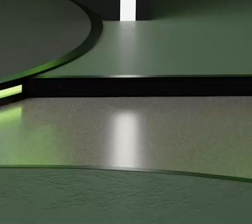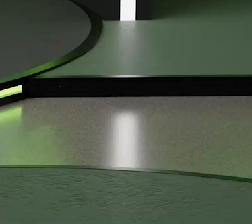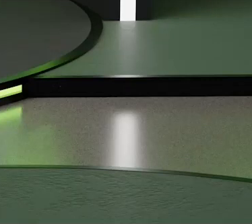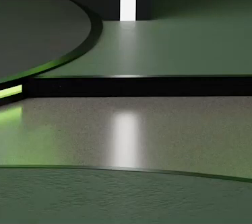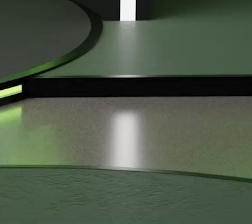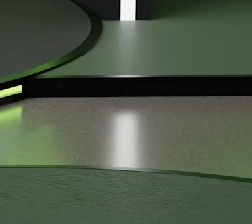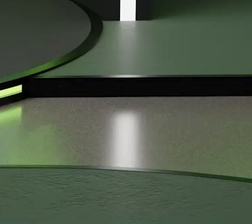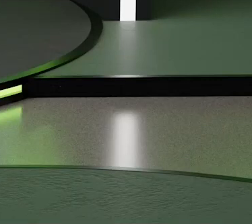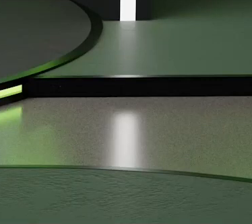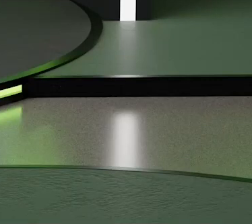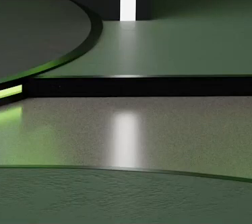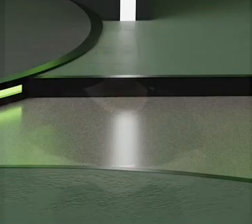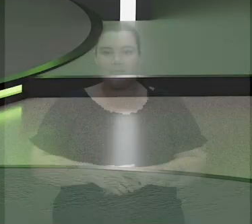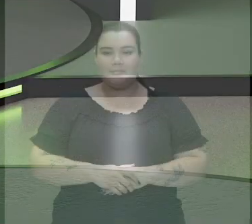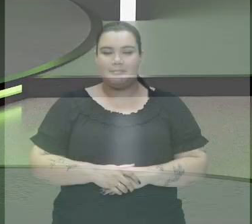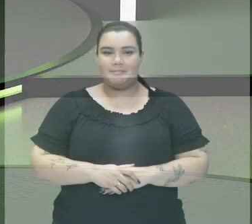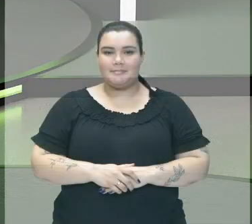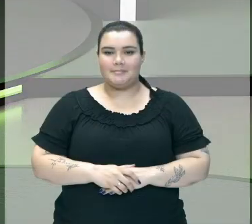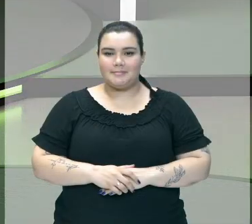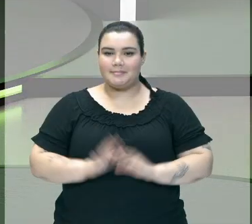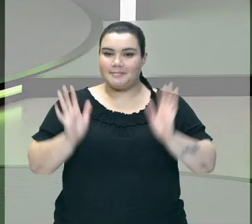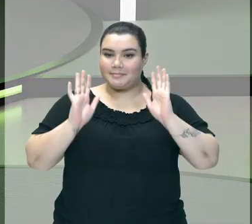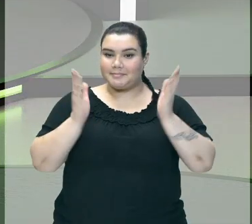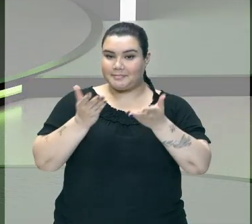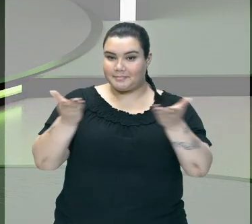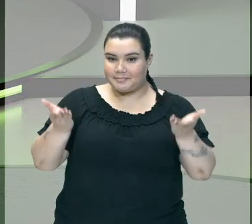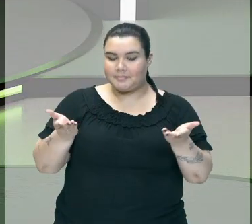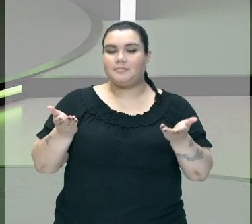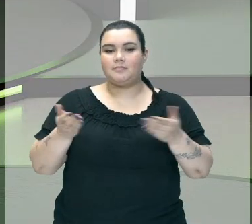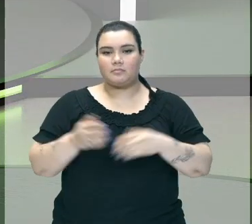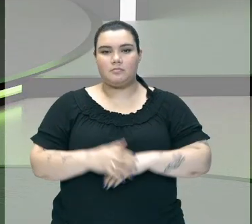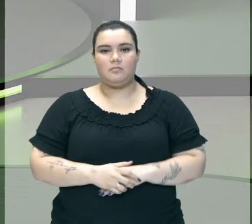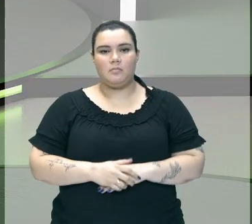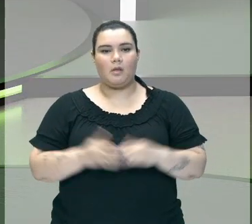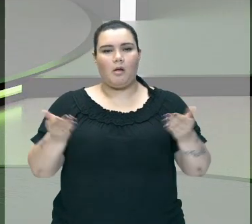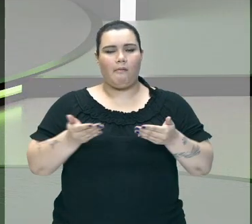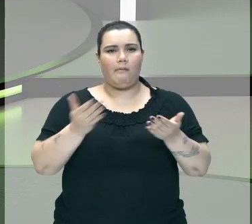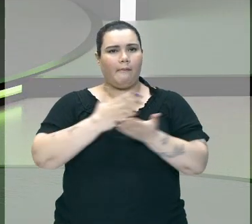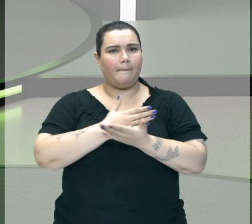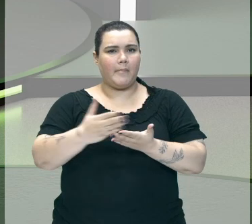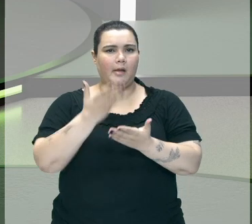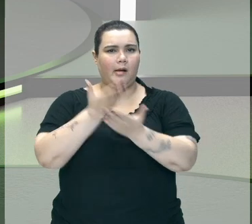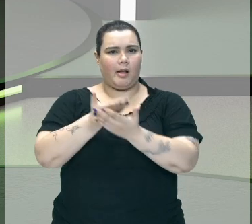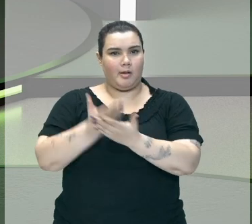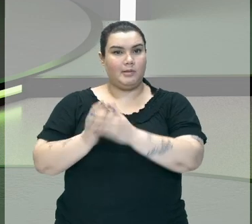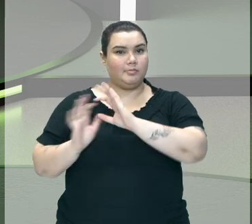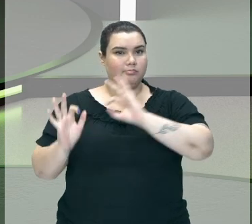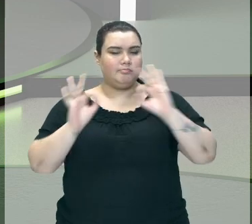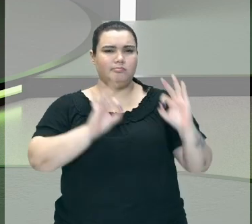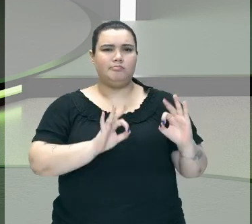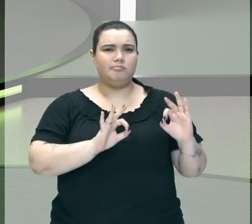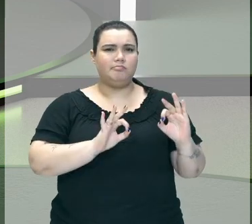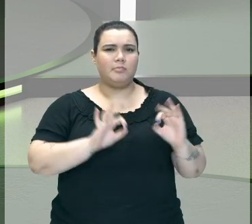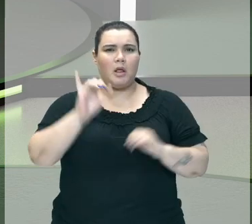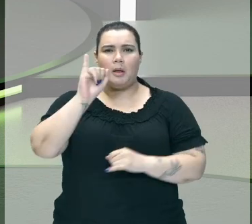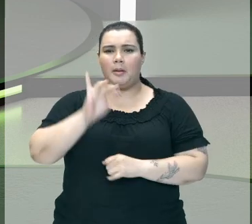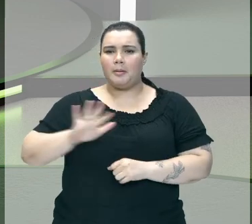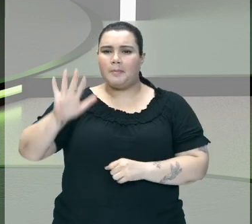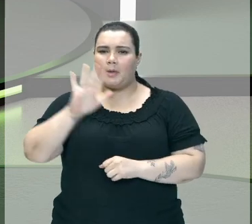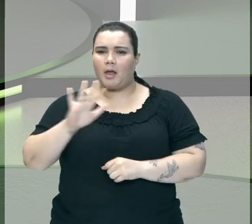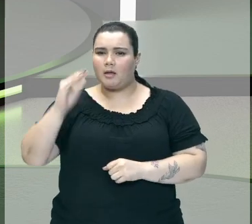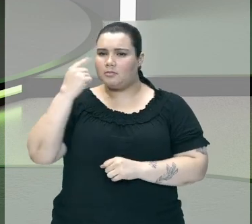Olá Gostaria aqui de iniciar com você nessa aula Mostrando essa imagem aqui